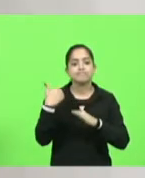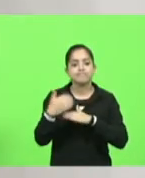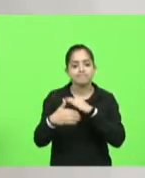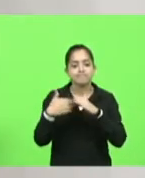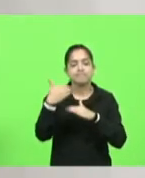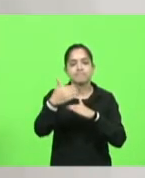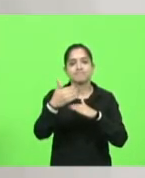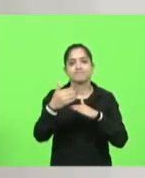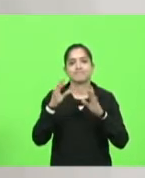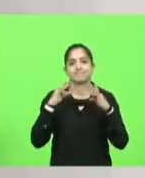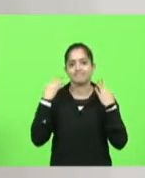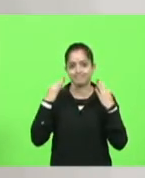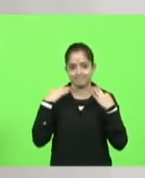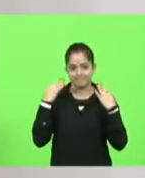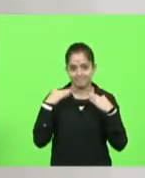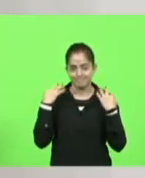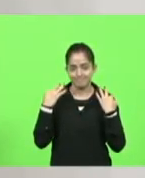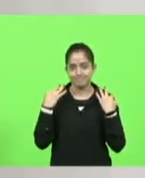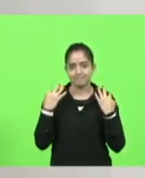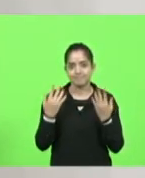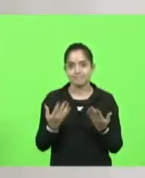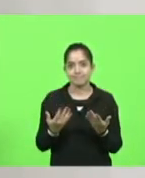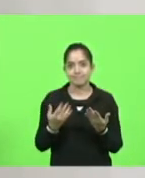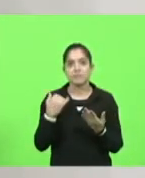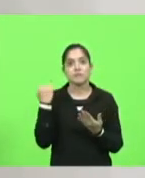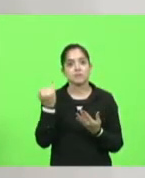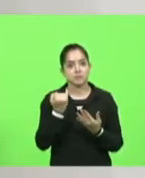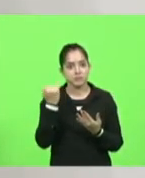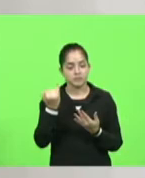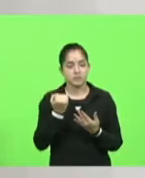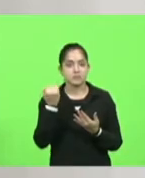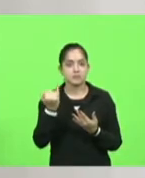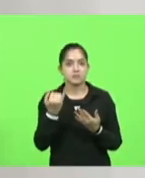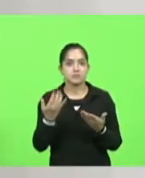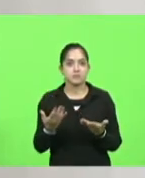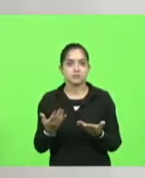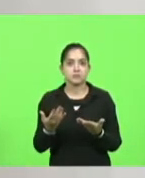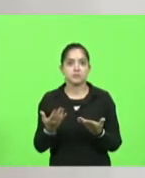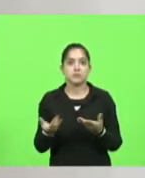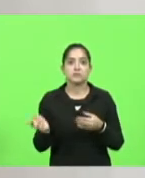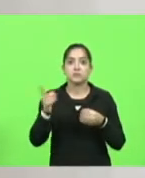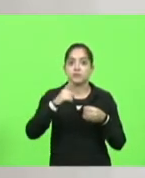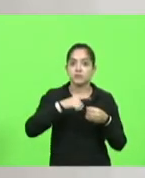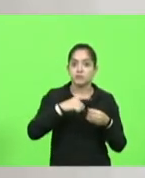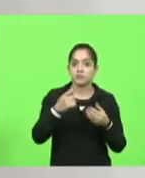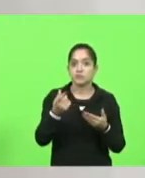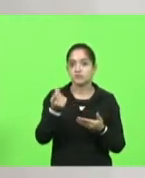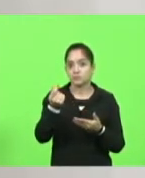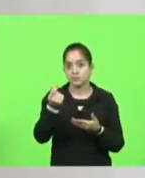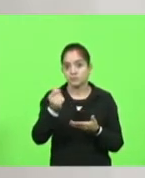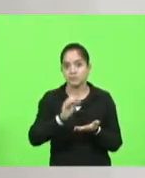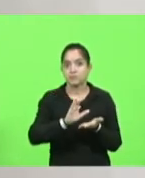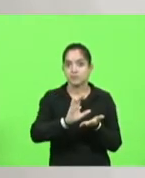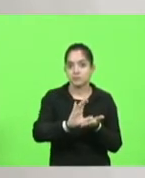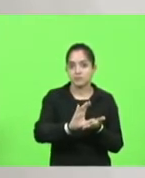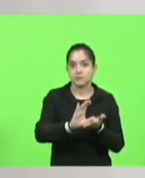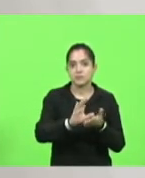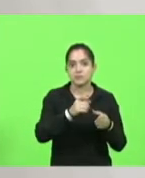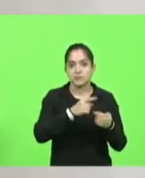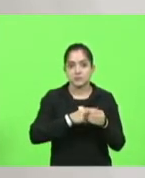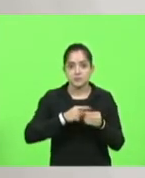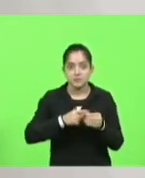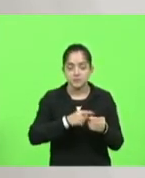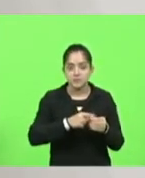turismo no Estado é algo notável. Nós estamos retomando investimentos nas pequenas cidades senhor presidente